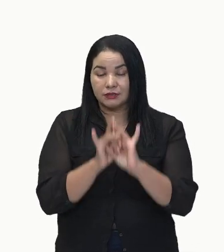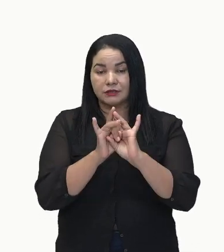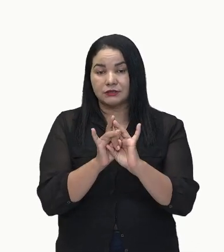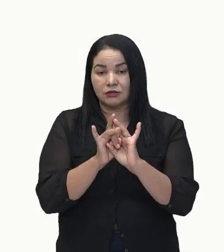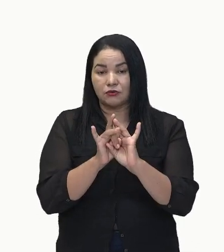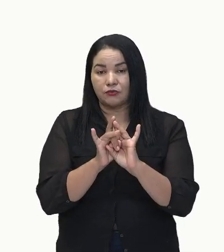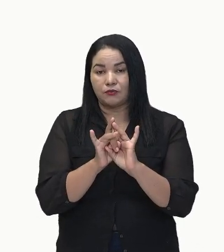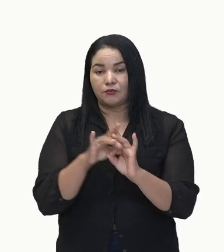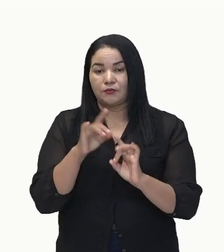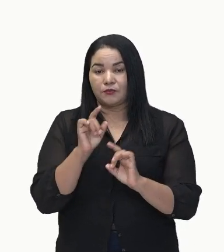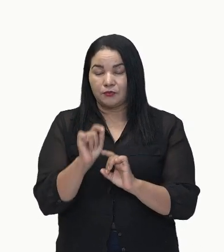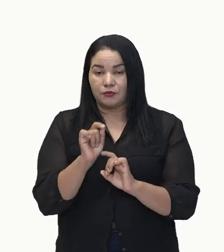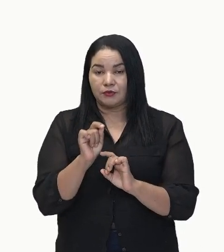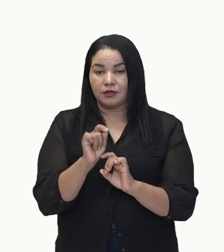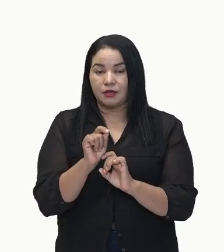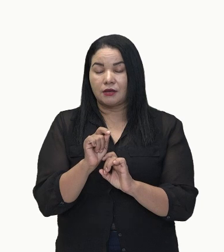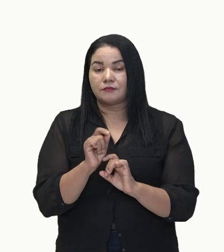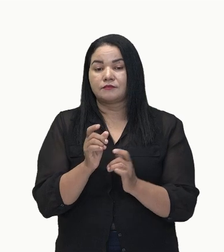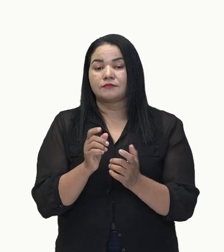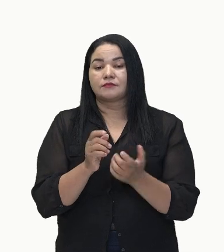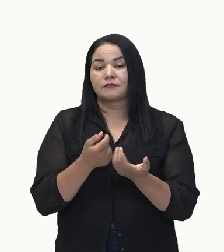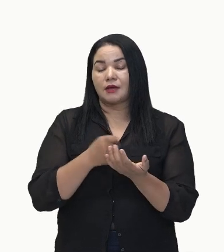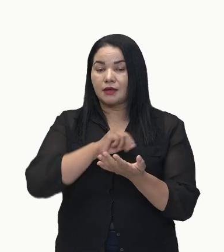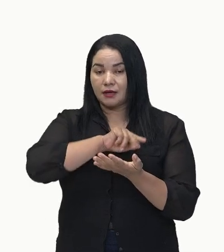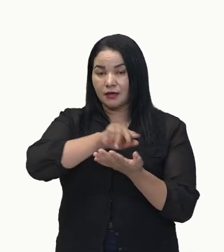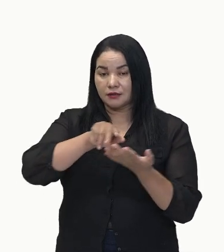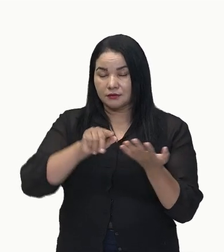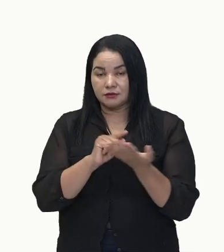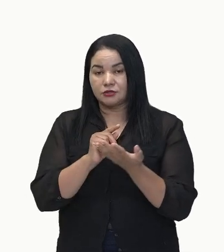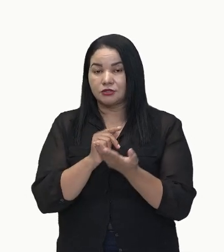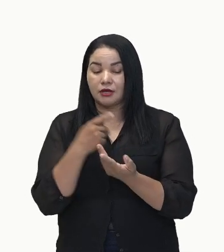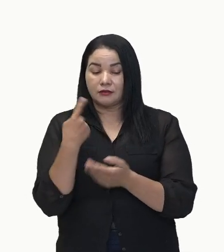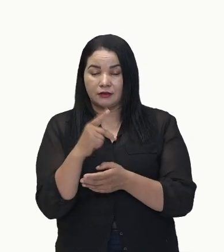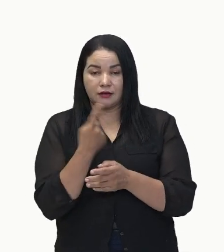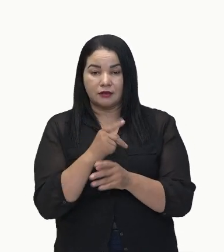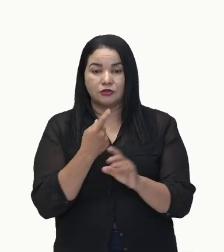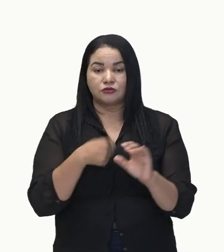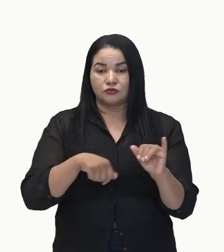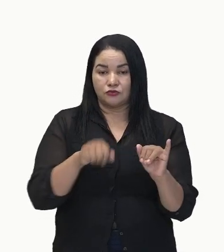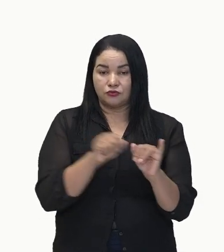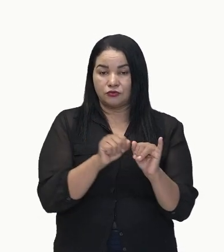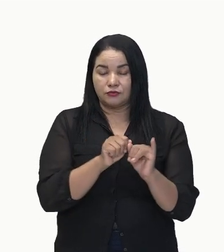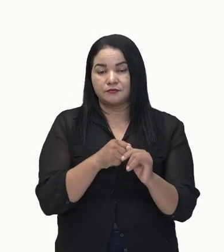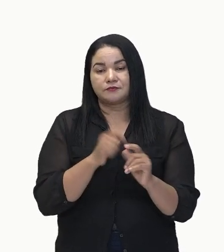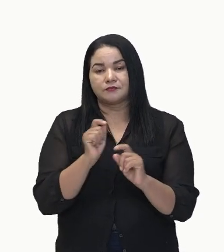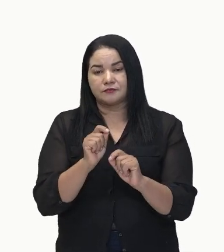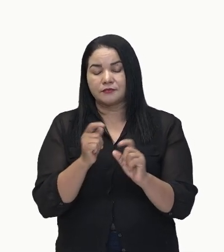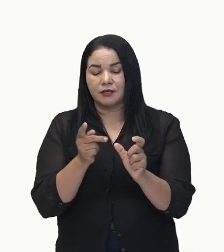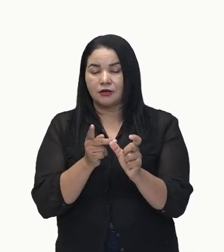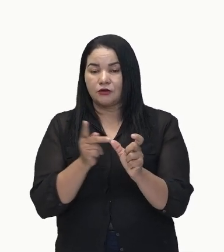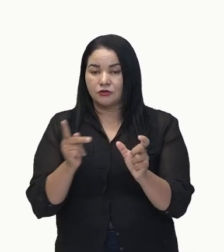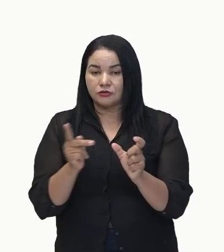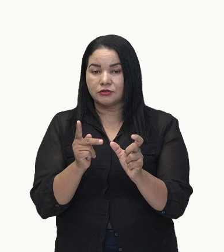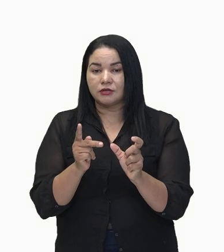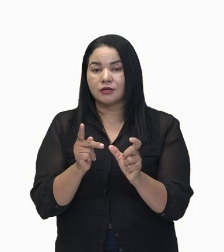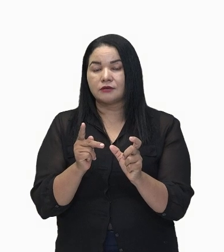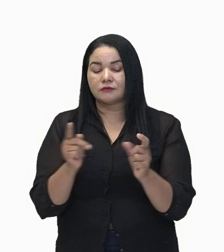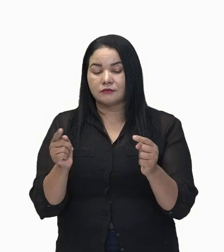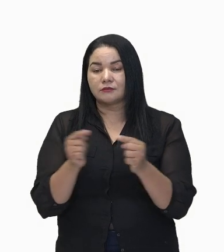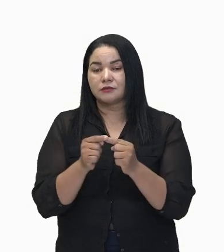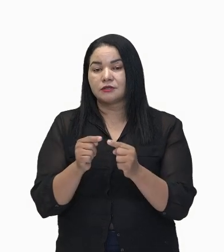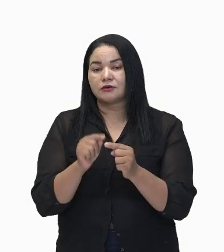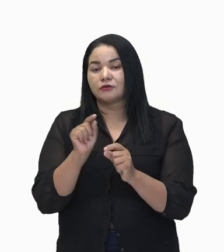para esse estado, qualidade ou característica do sujeito. Esse predicado vai se chamar predicado nominal.